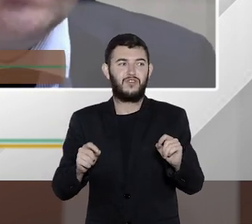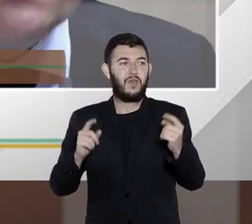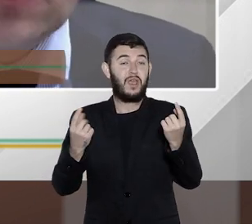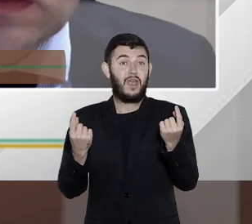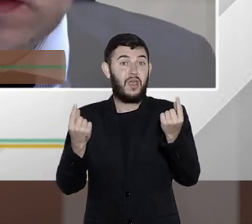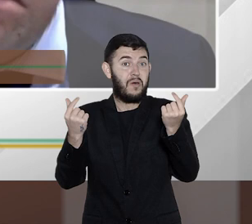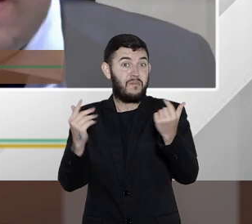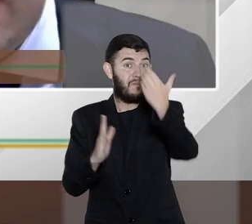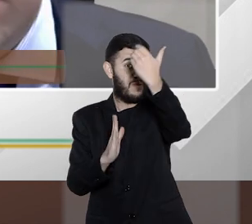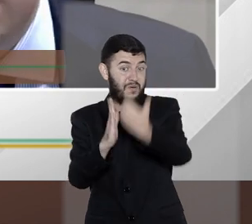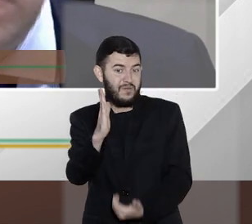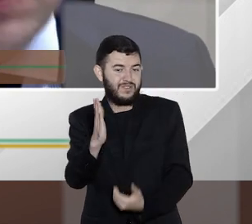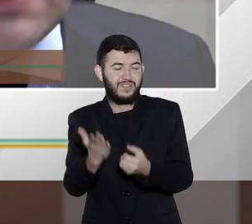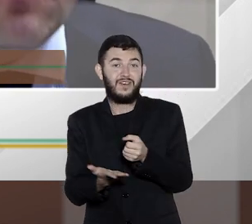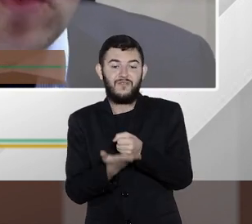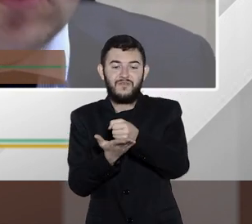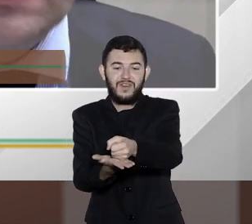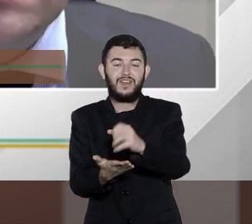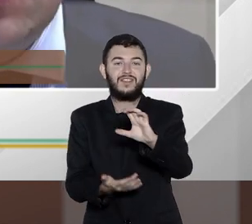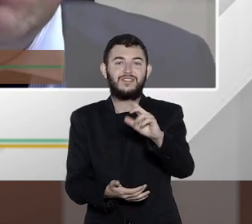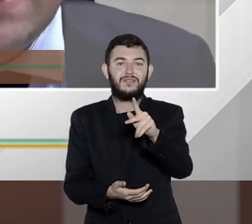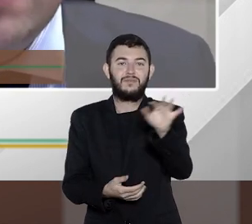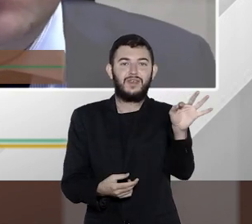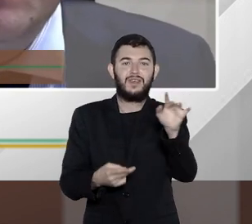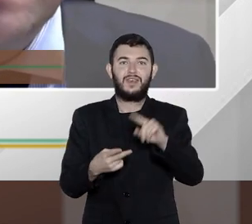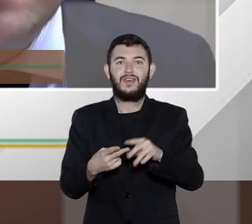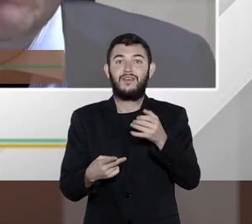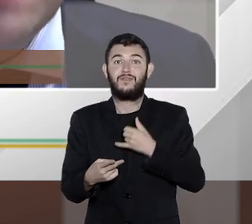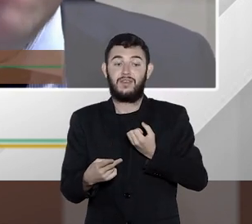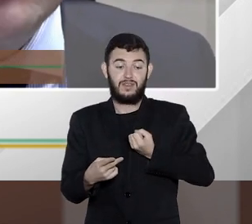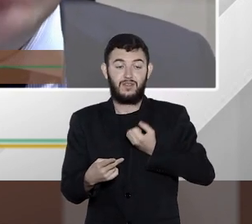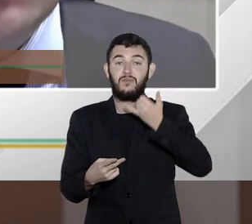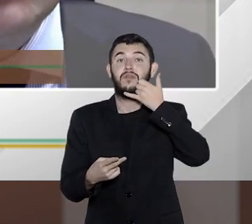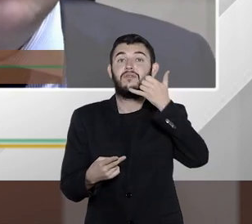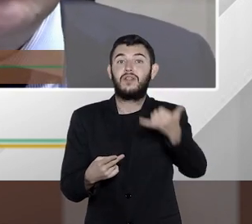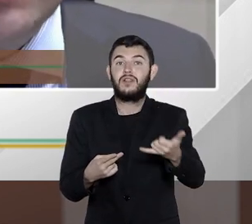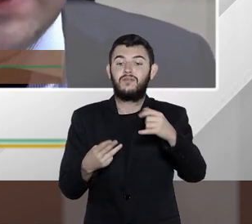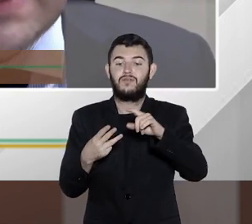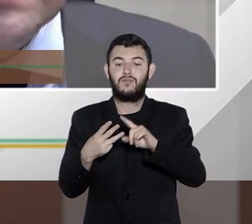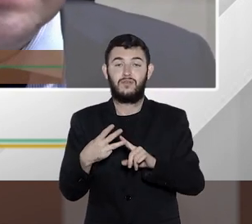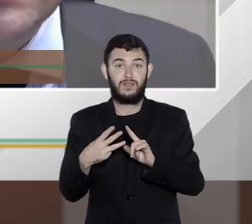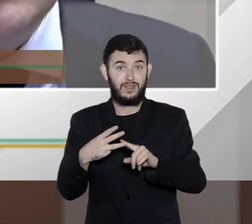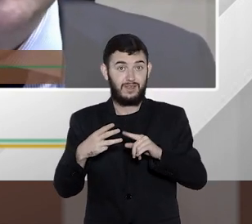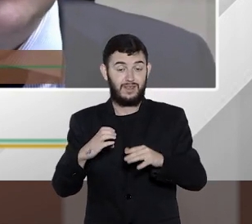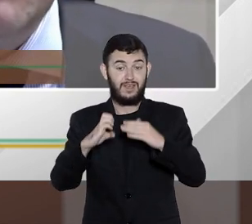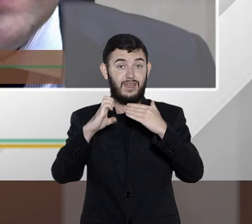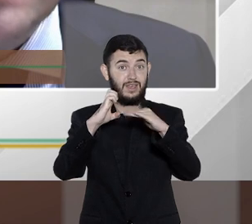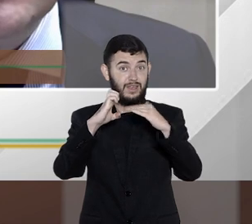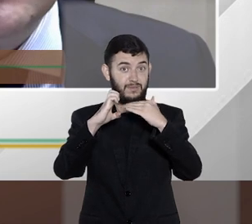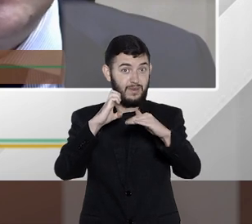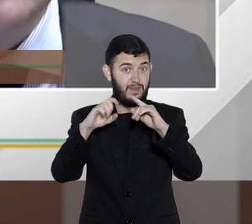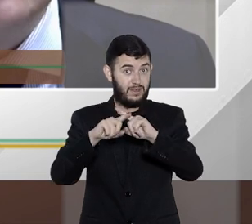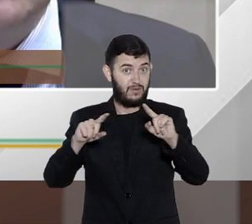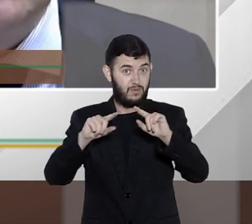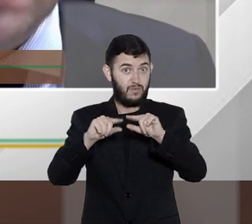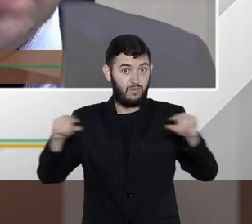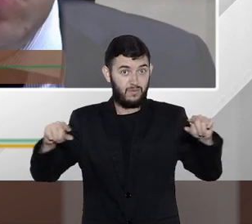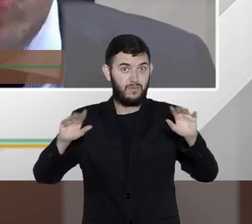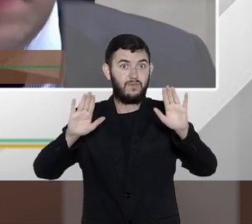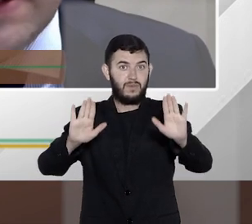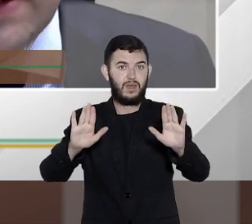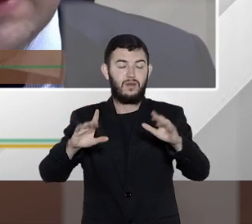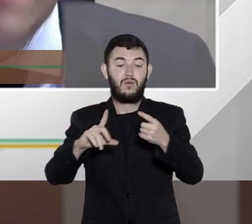fornecendo o seu CPF, seu telefone, seu e-mail. Mas o artigo 23, então, ele estabelece que a